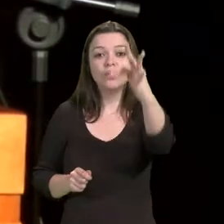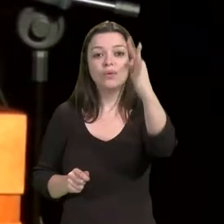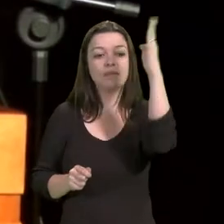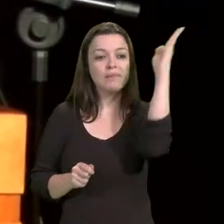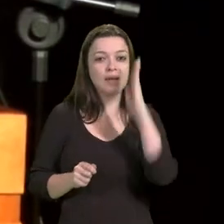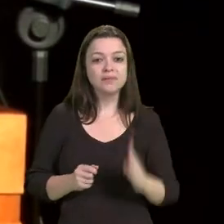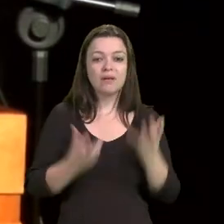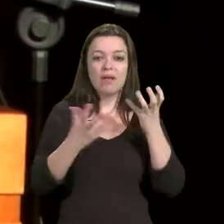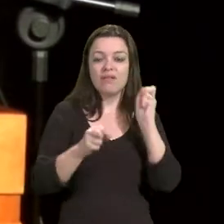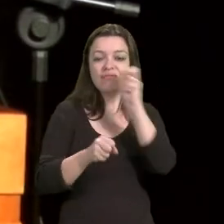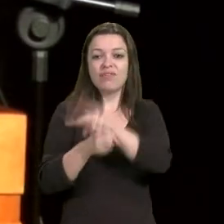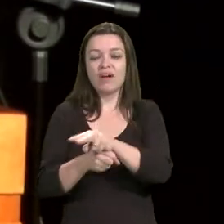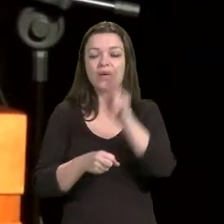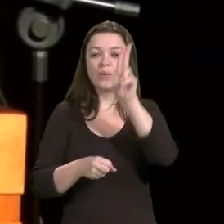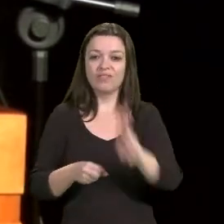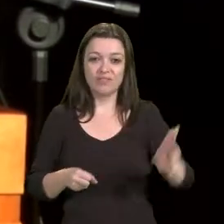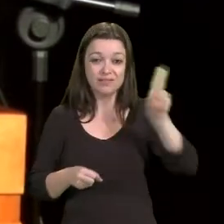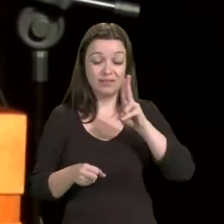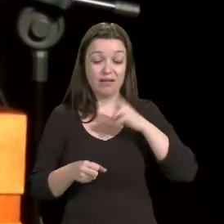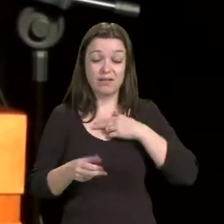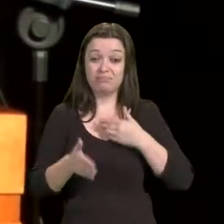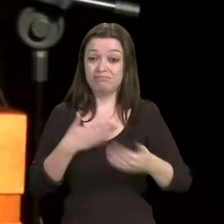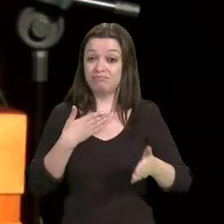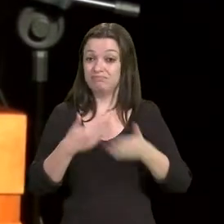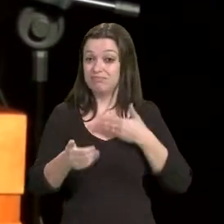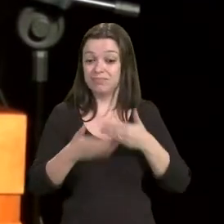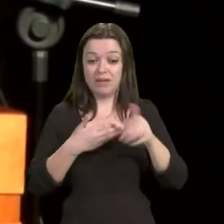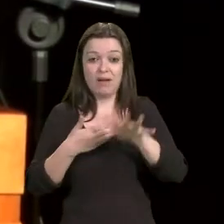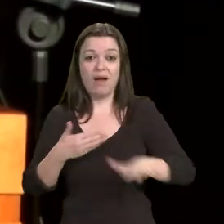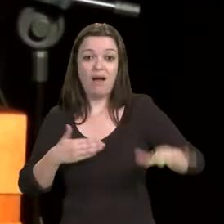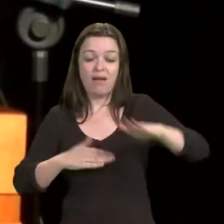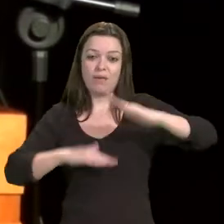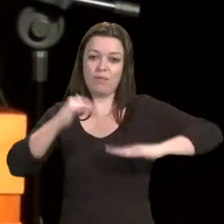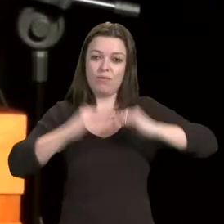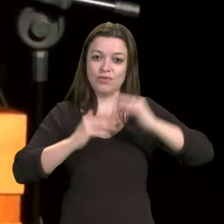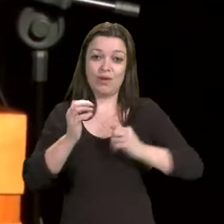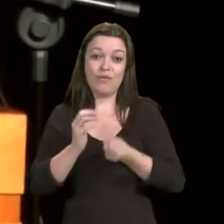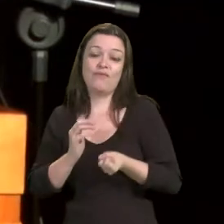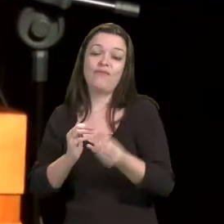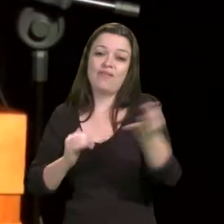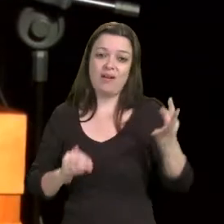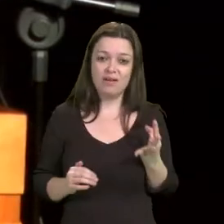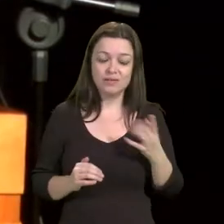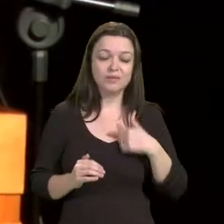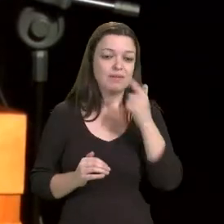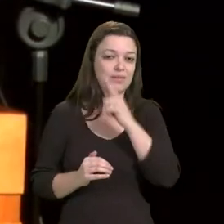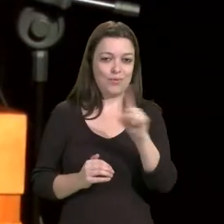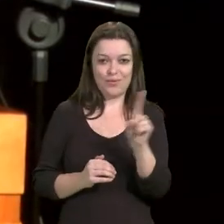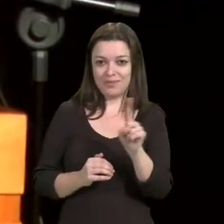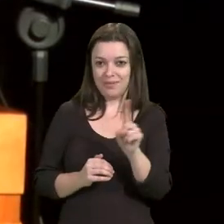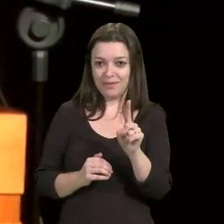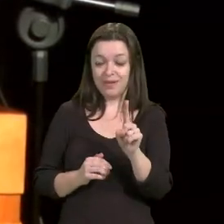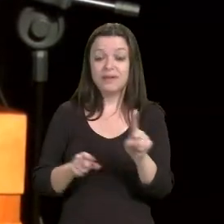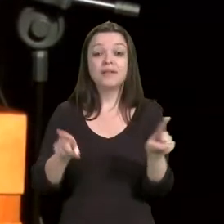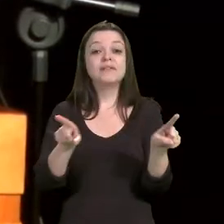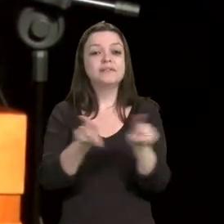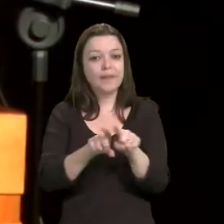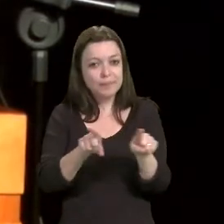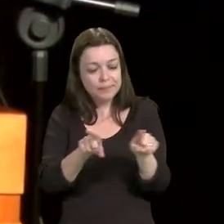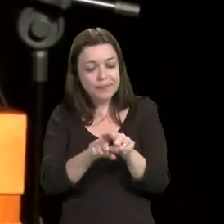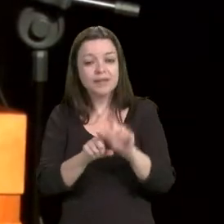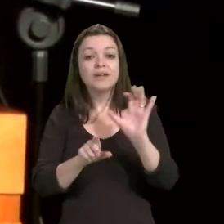das mais diversas áreas profissionais. Inviabilizará o